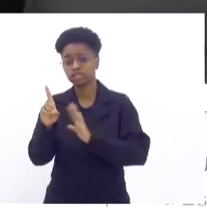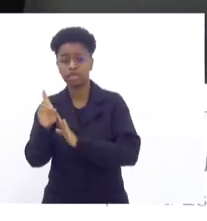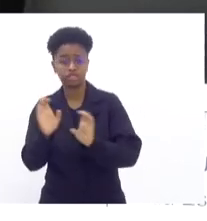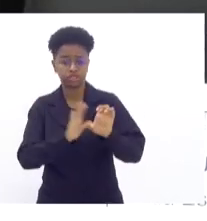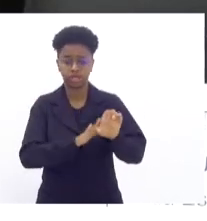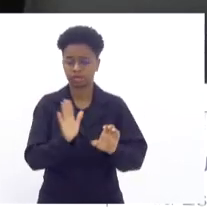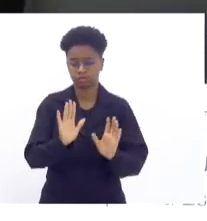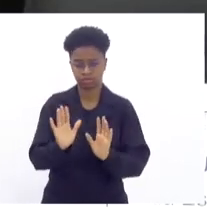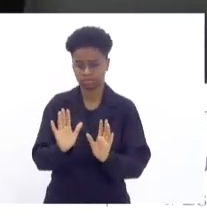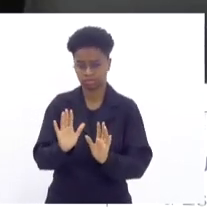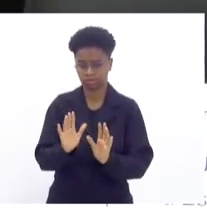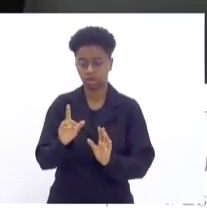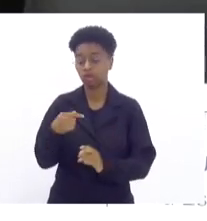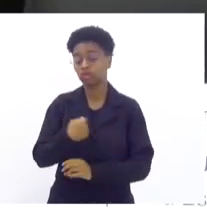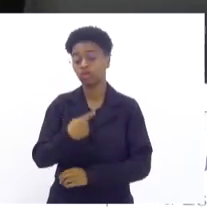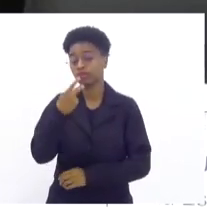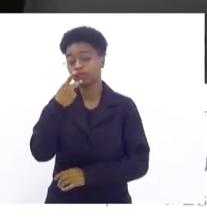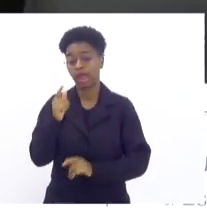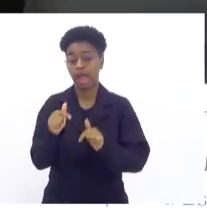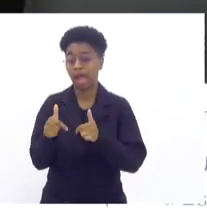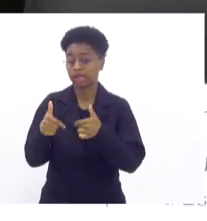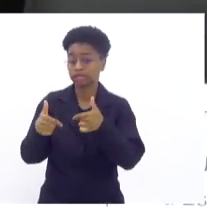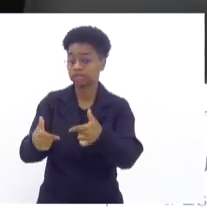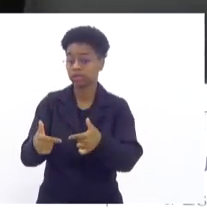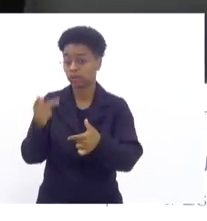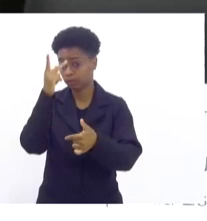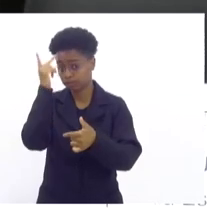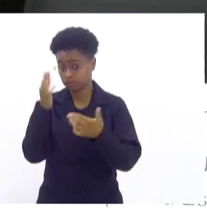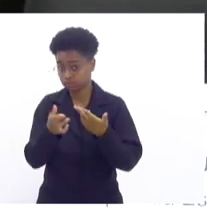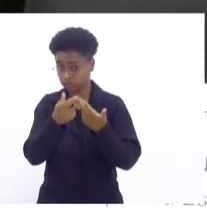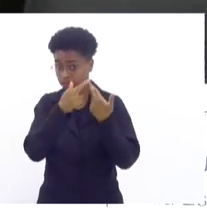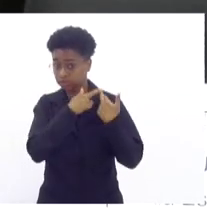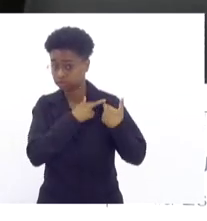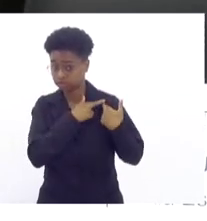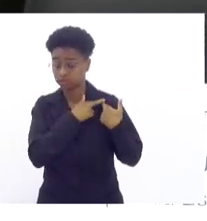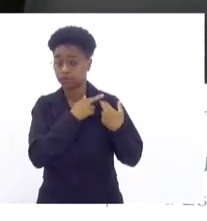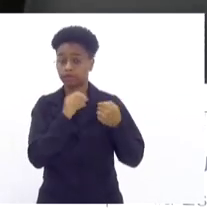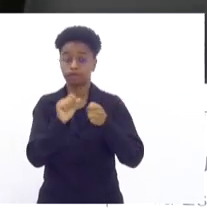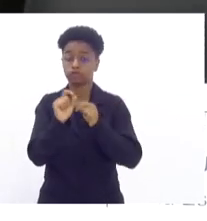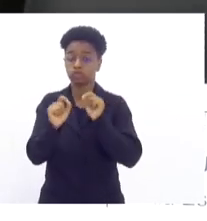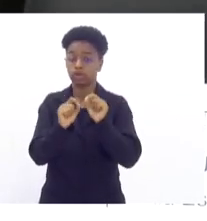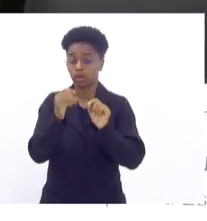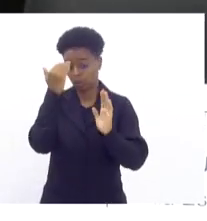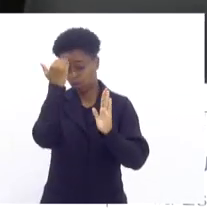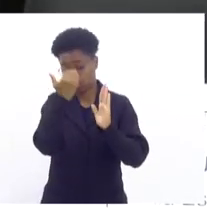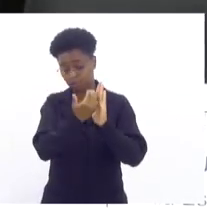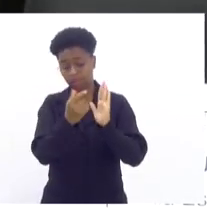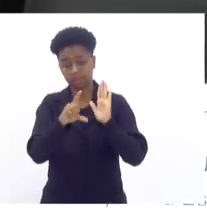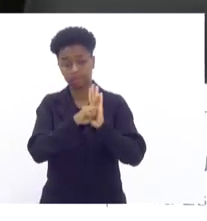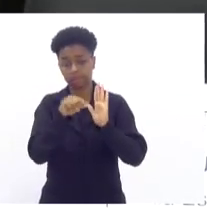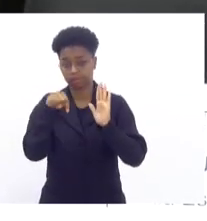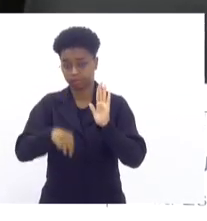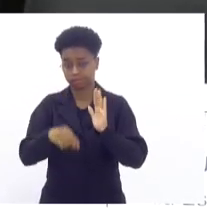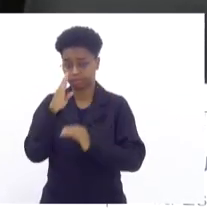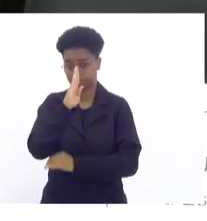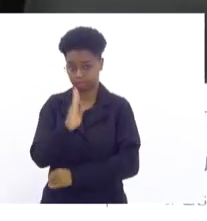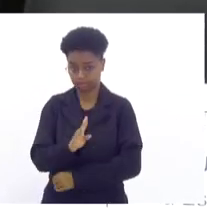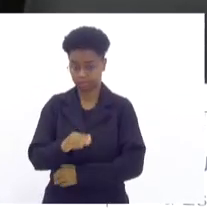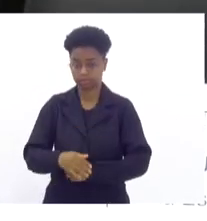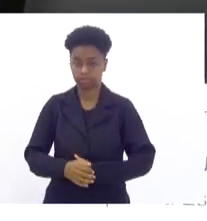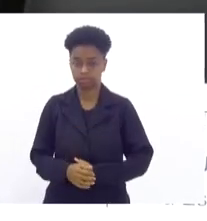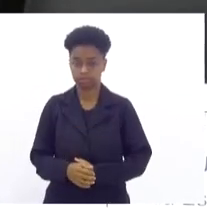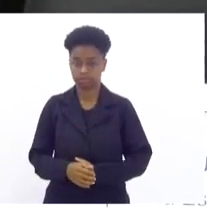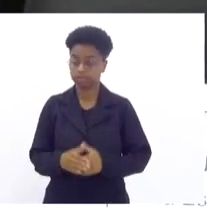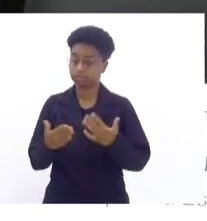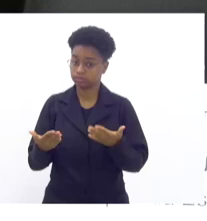longe disso. Nós estamos falando de atitude de uma pessoa que é responsável por fazer com que a lei seja cumprida no nosso país. E